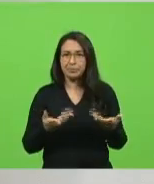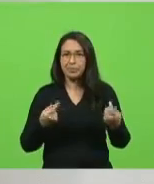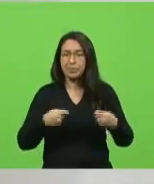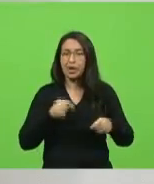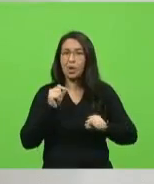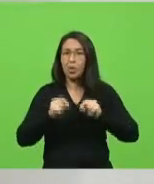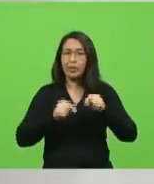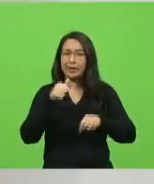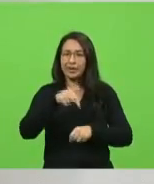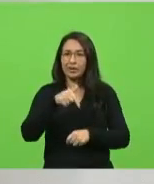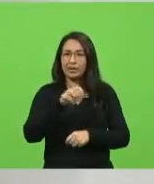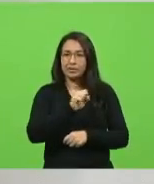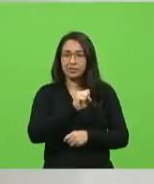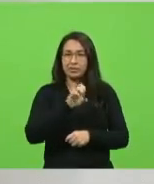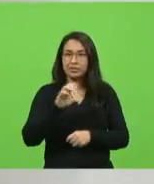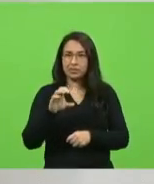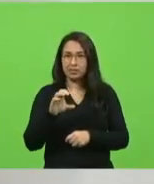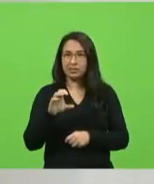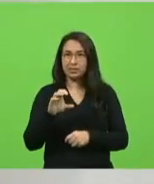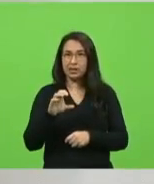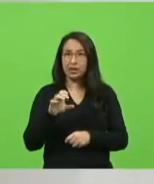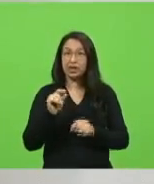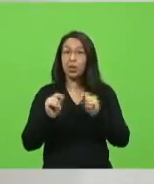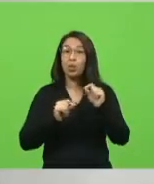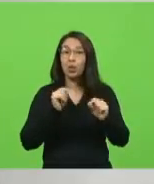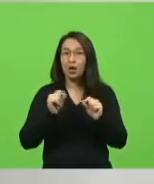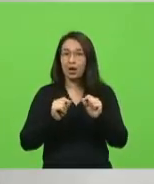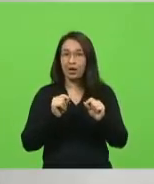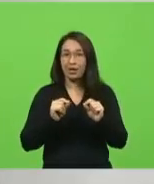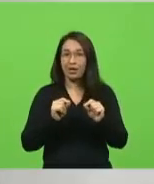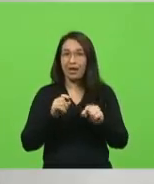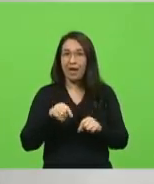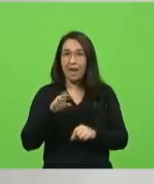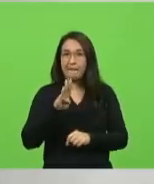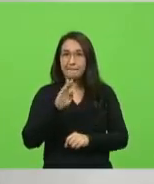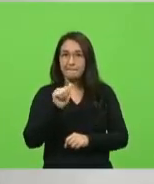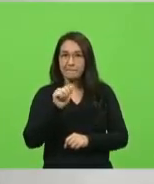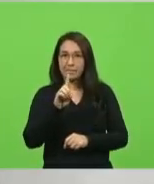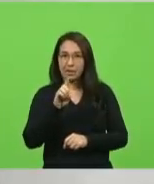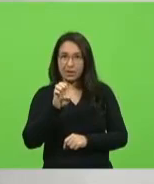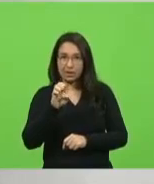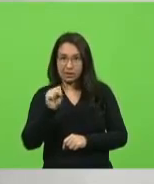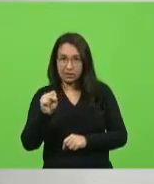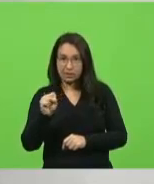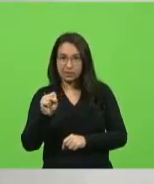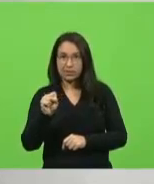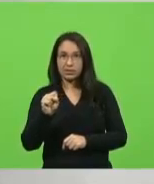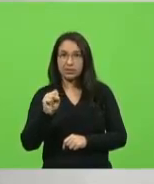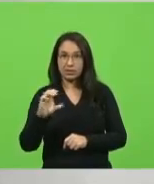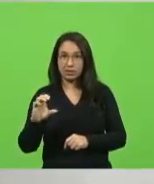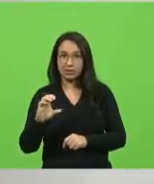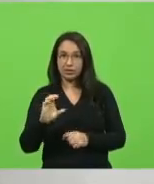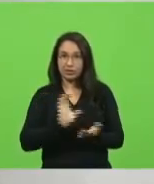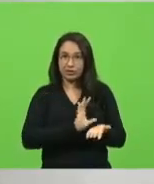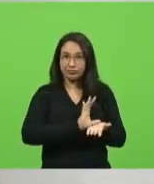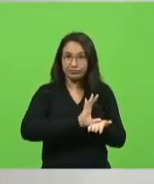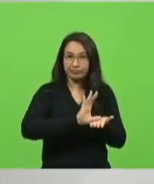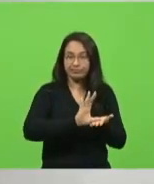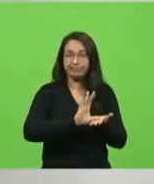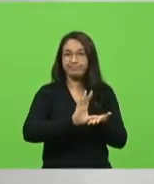Catarina pode fazer, o mínimo, é o Badesc abrir uma linha de crédito a juros zero